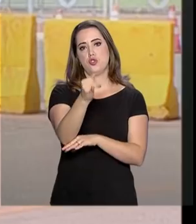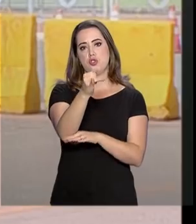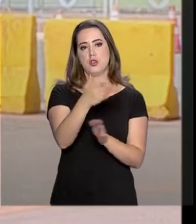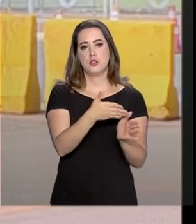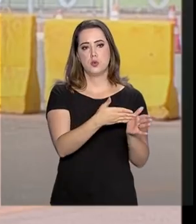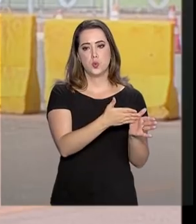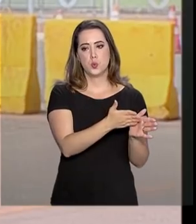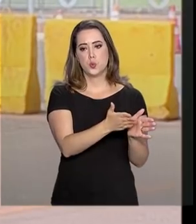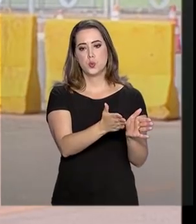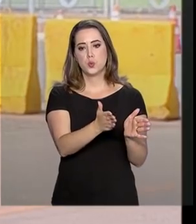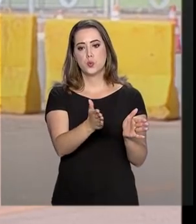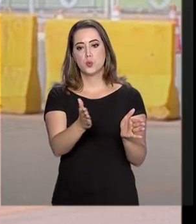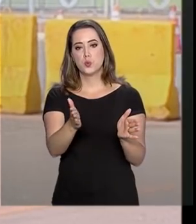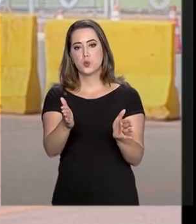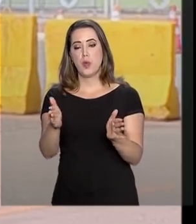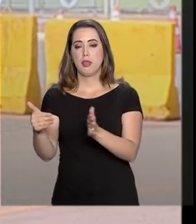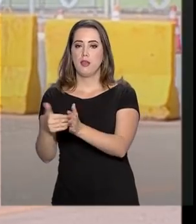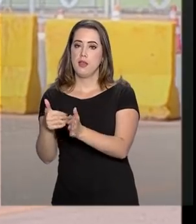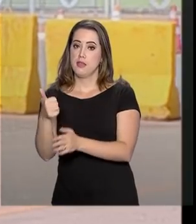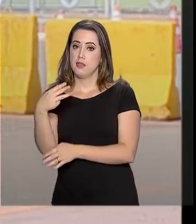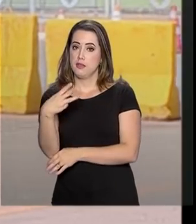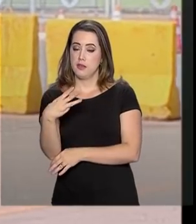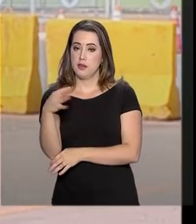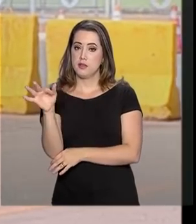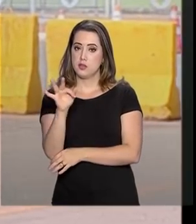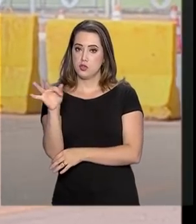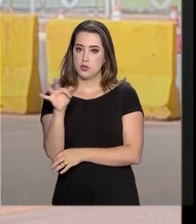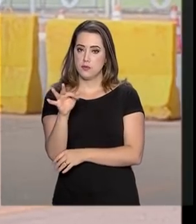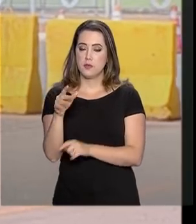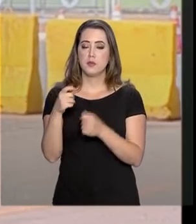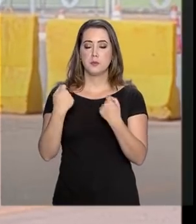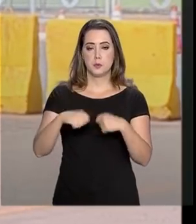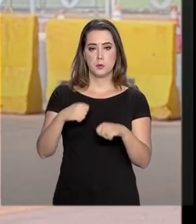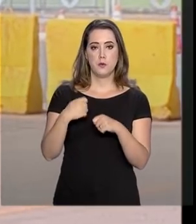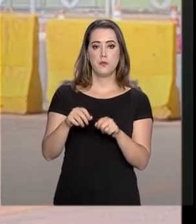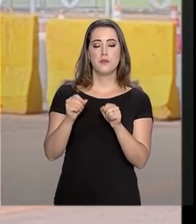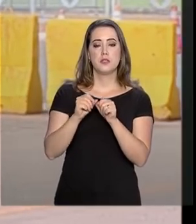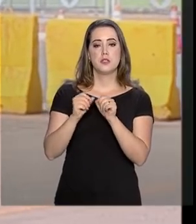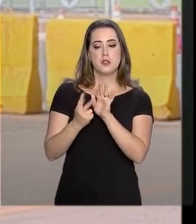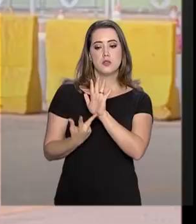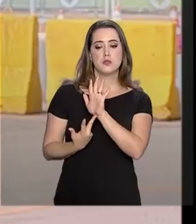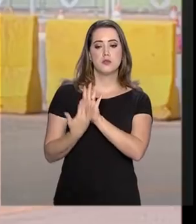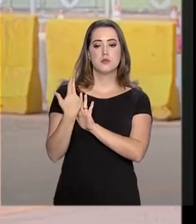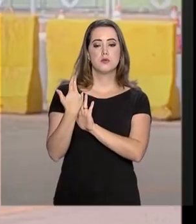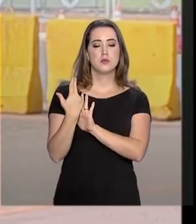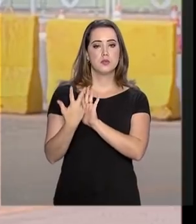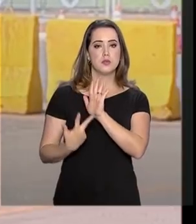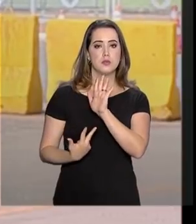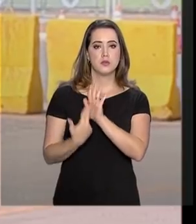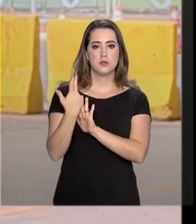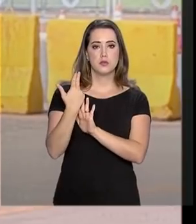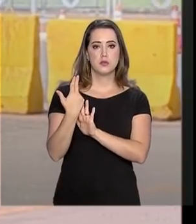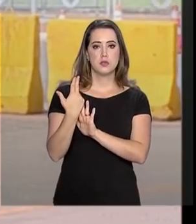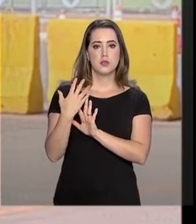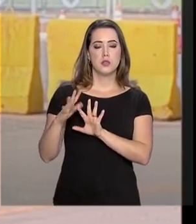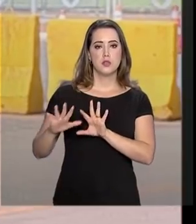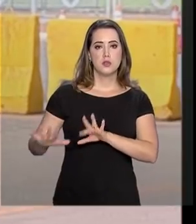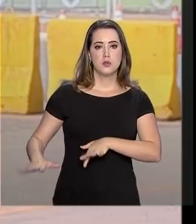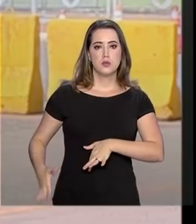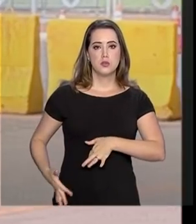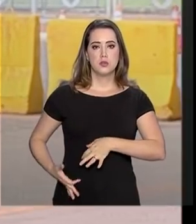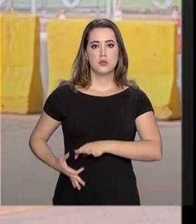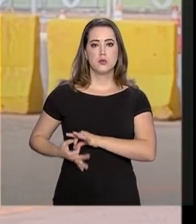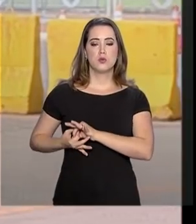os dias 27 de janeiro e 13 de fevereiro internado para ser submetido a uma cirurgia, cirurgia de reconstrução